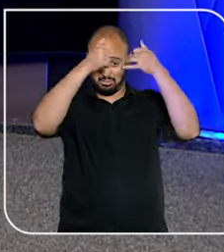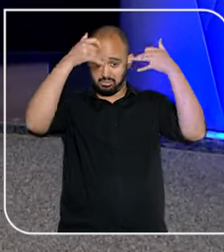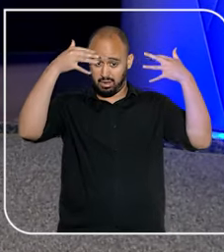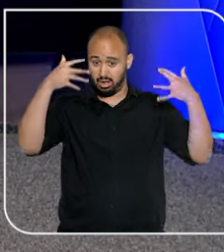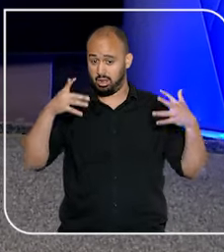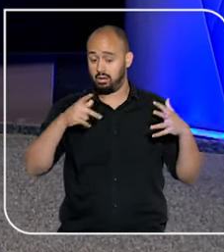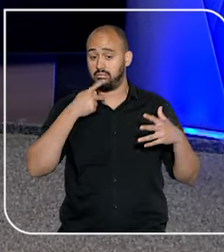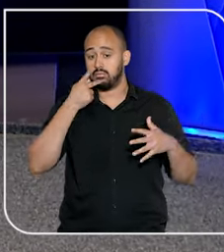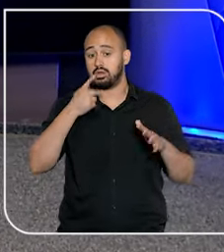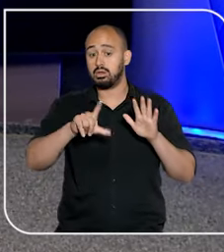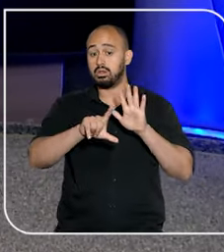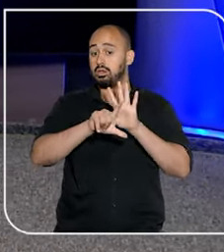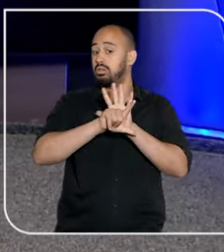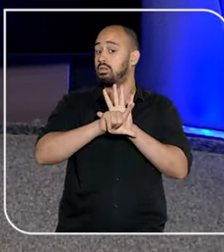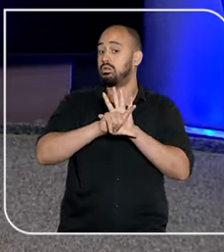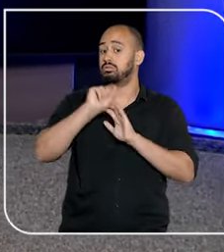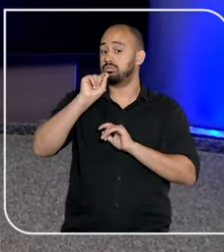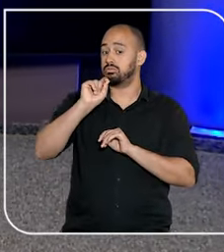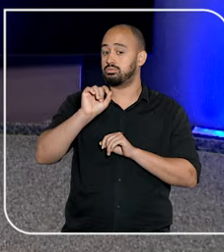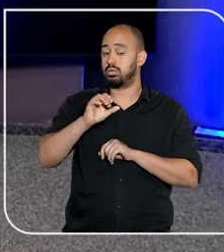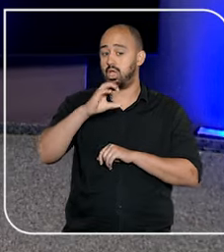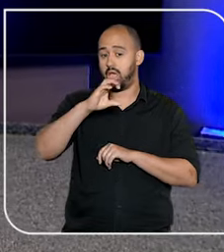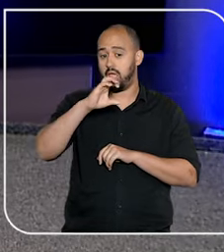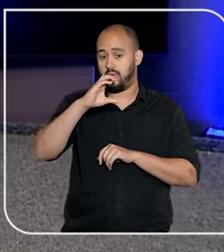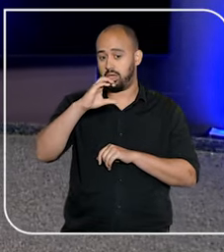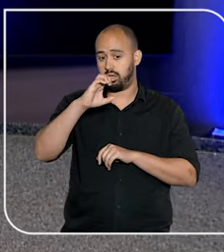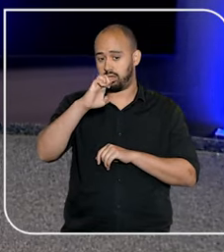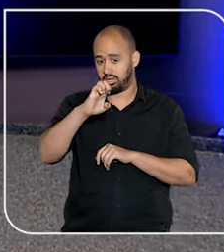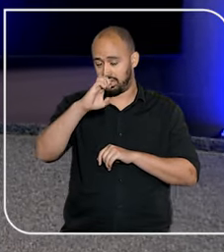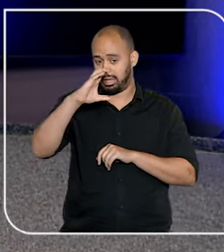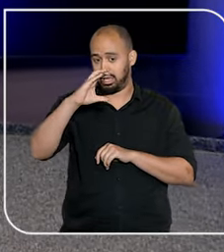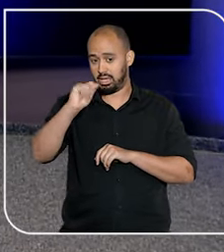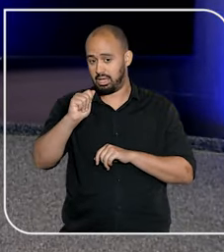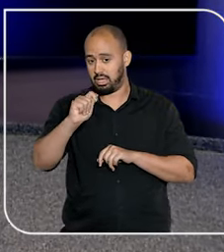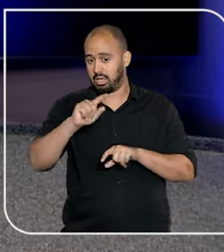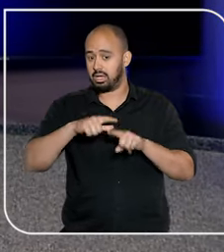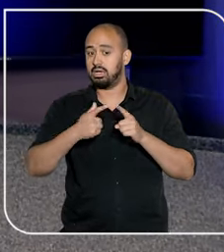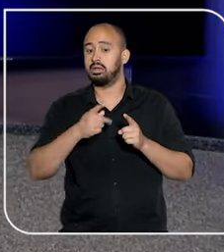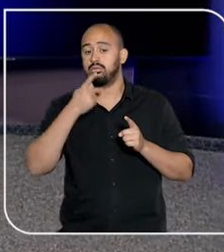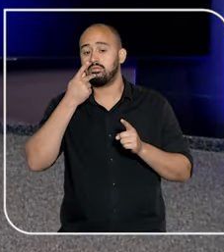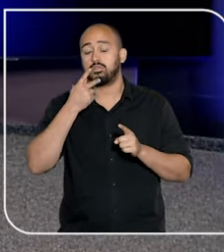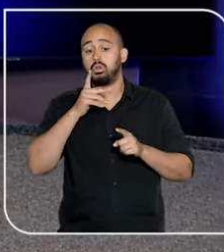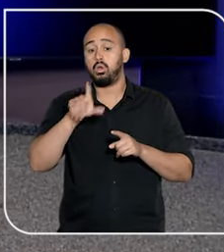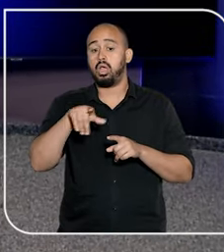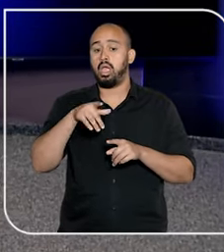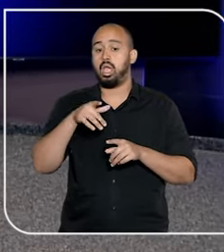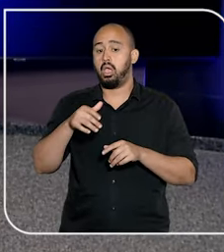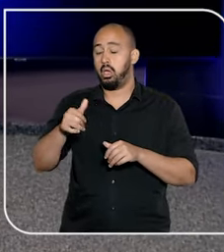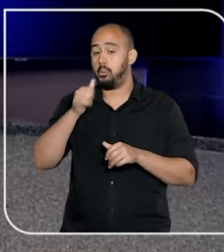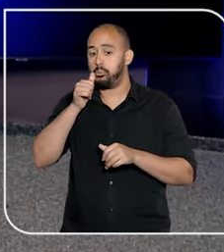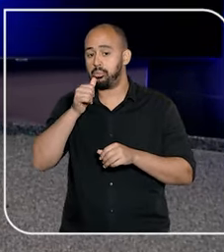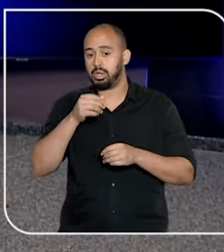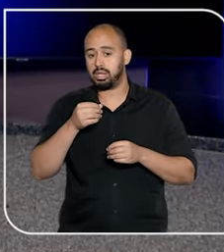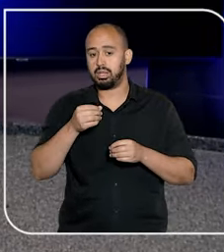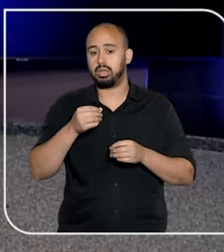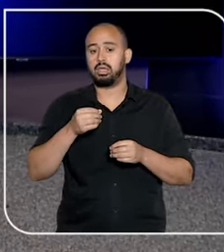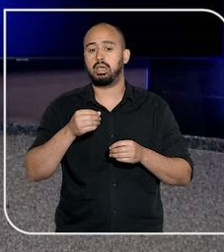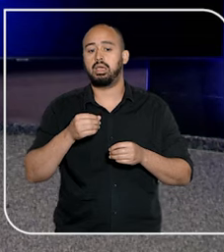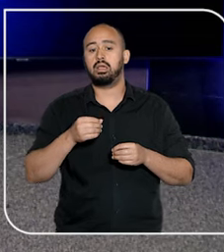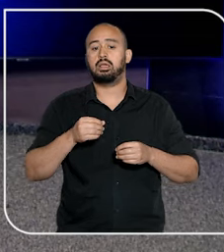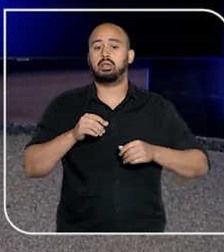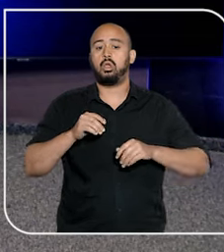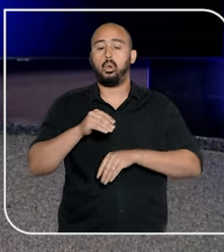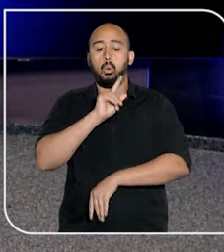ficar mais claro o que diz hoje a lei sobre o crime de fornecer bebida alcoólica para o menor de 18 anos, vamos